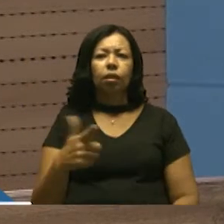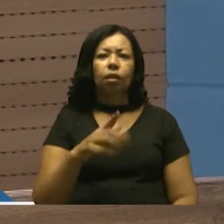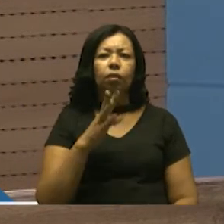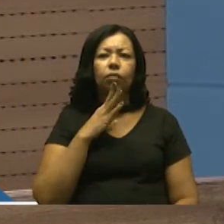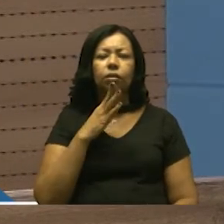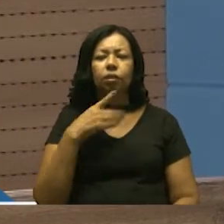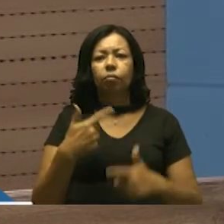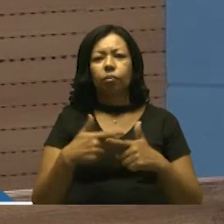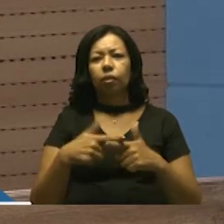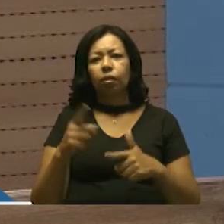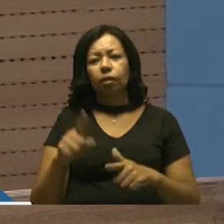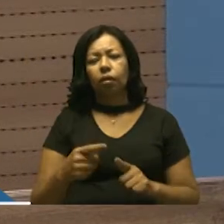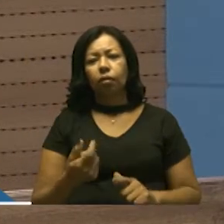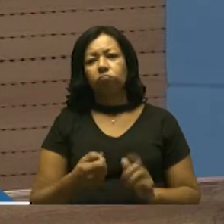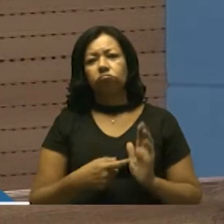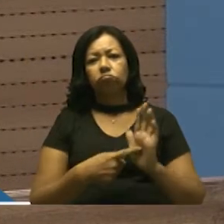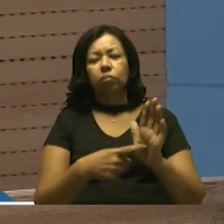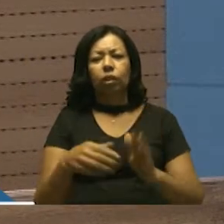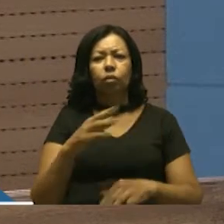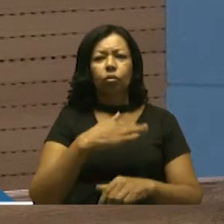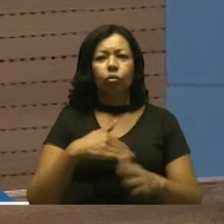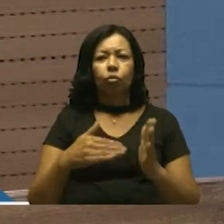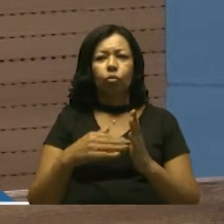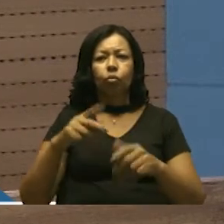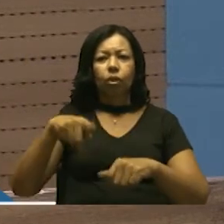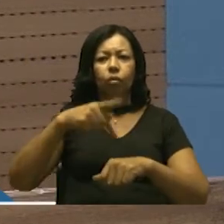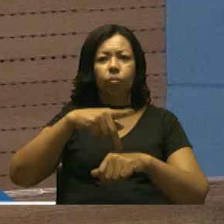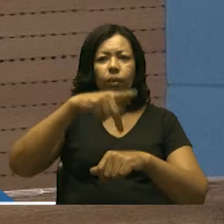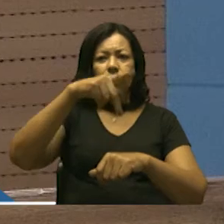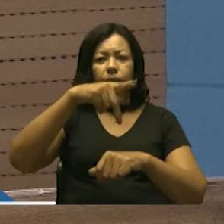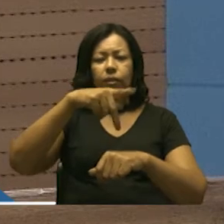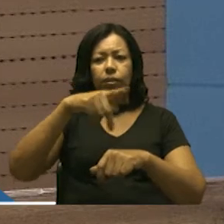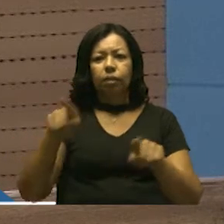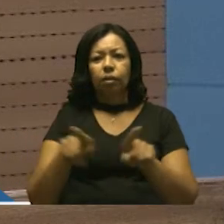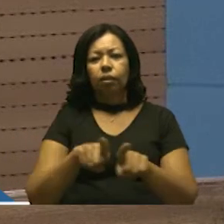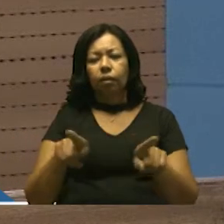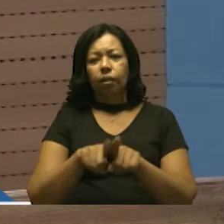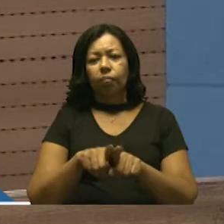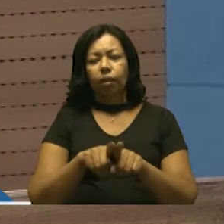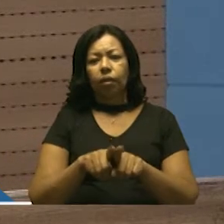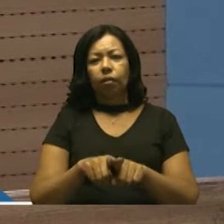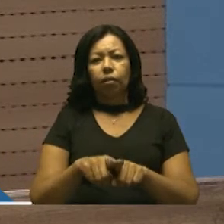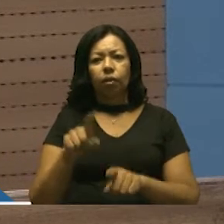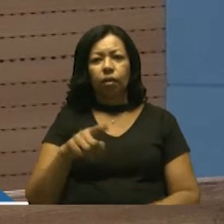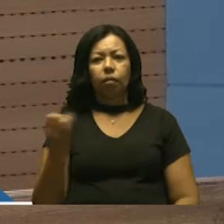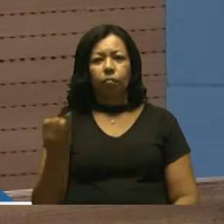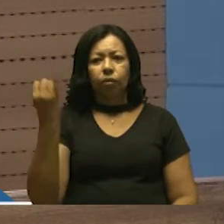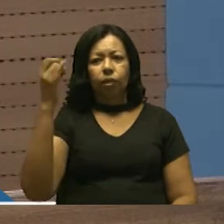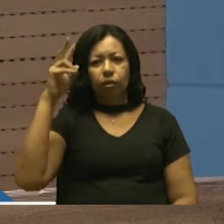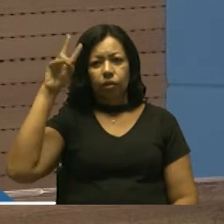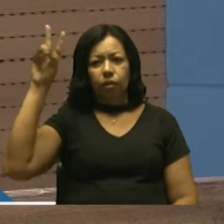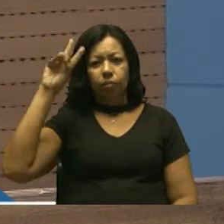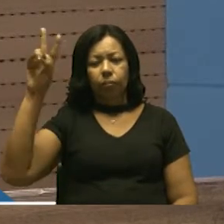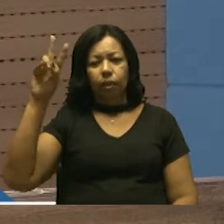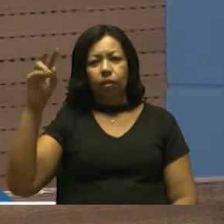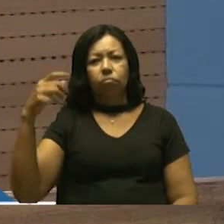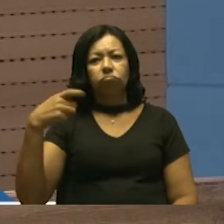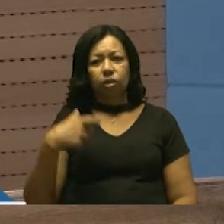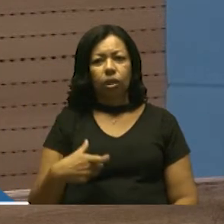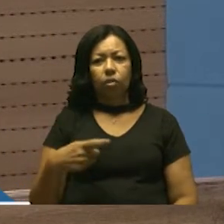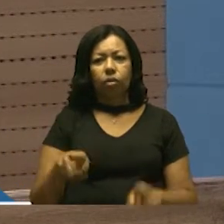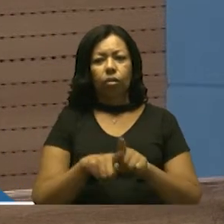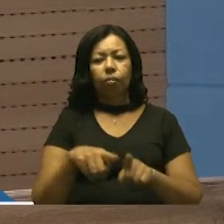porque é uma referência em todo o país. Também vale lembrar, tanto eu, quanto o vereador Ivan